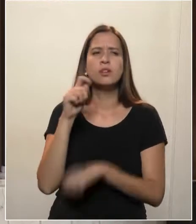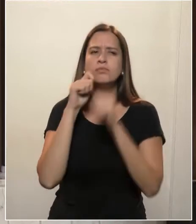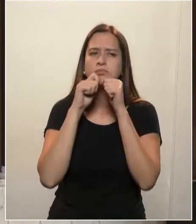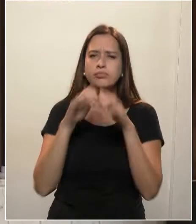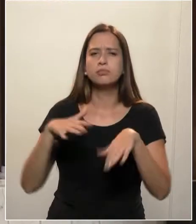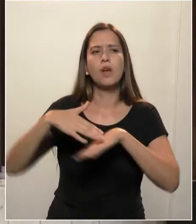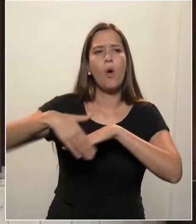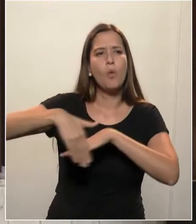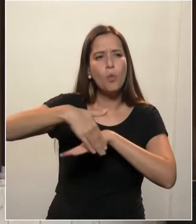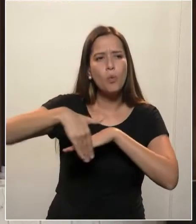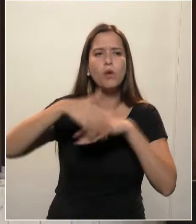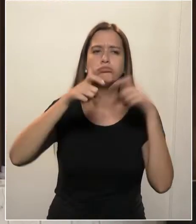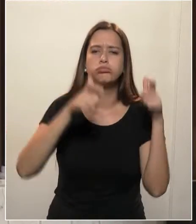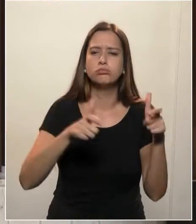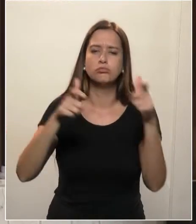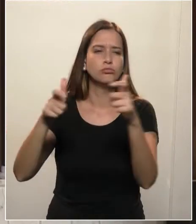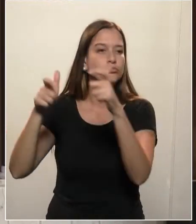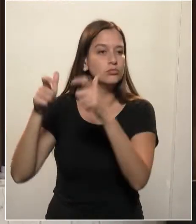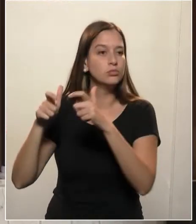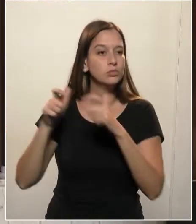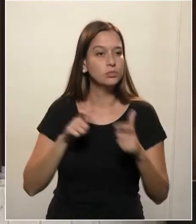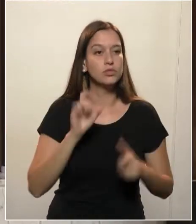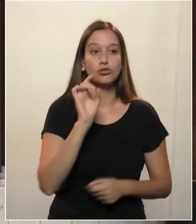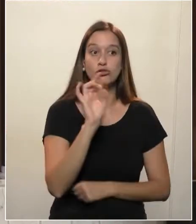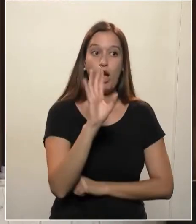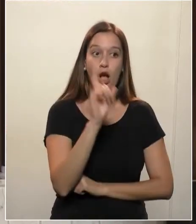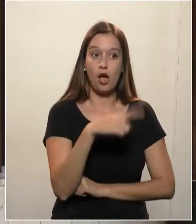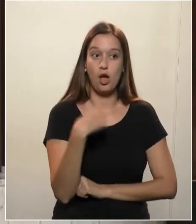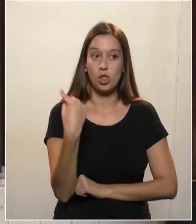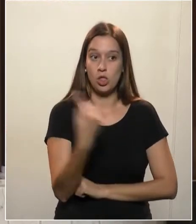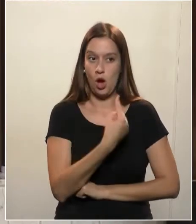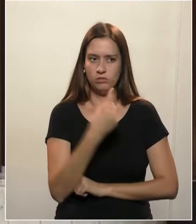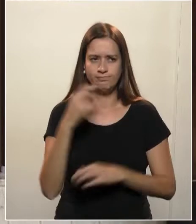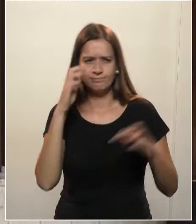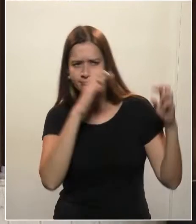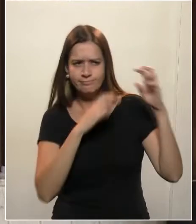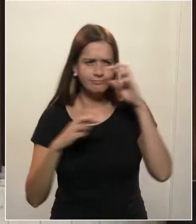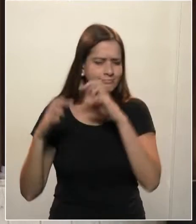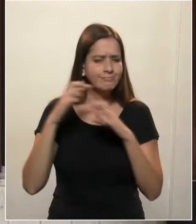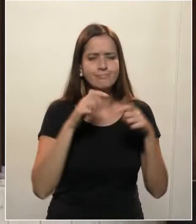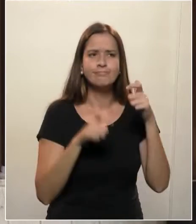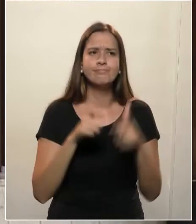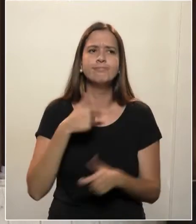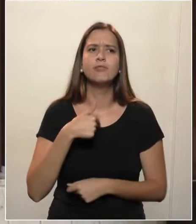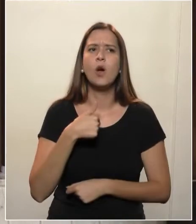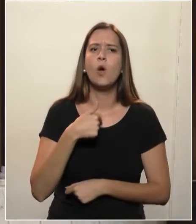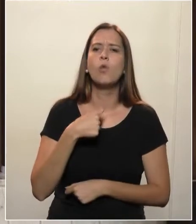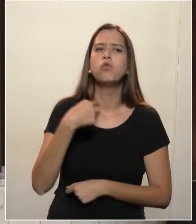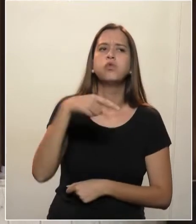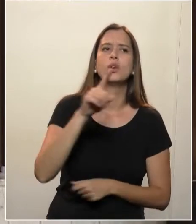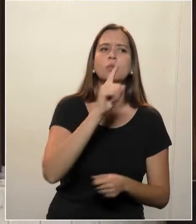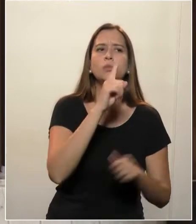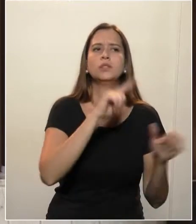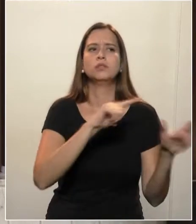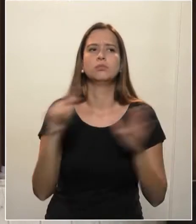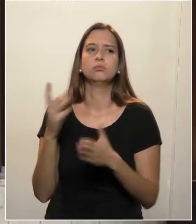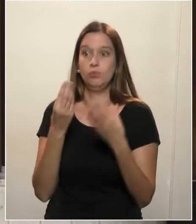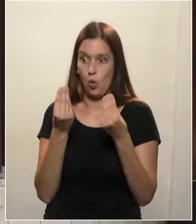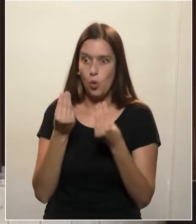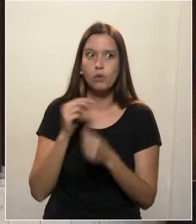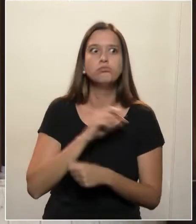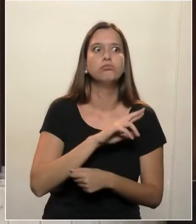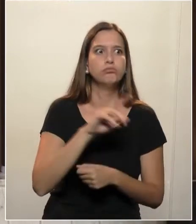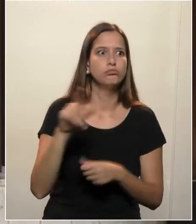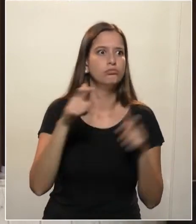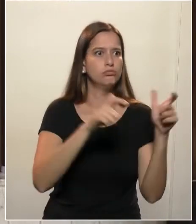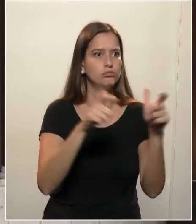só verificar a rotina nossa. Em uma semana, praticamente, onde nós andamos. e ele fica transmitindo